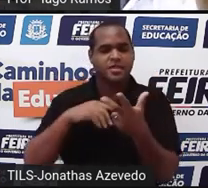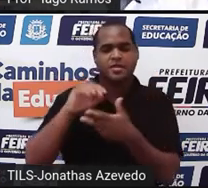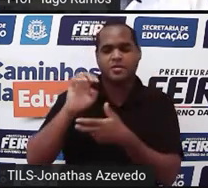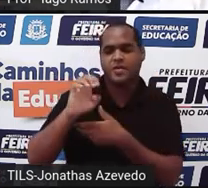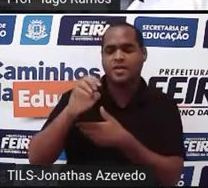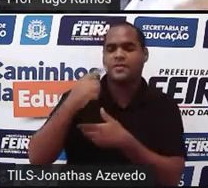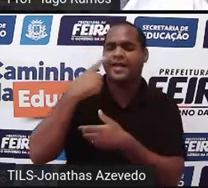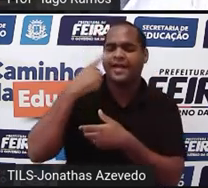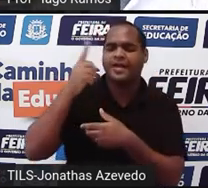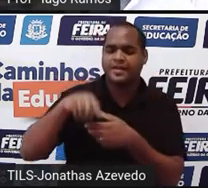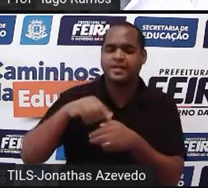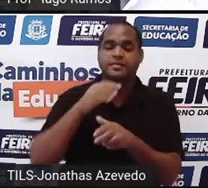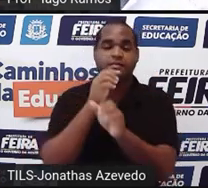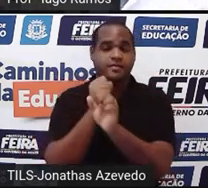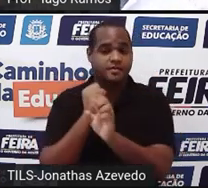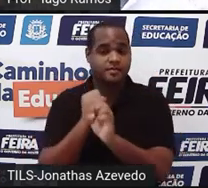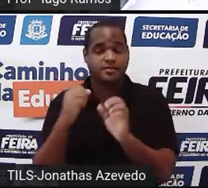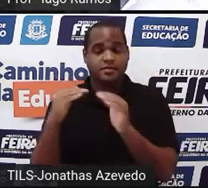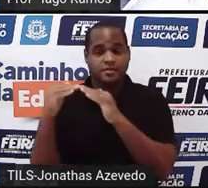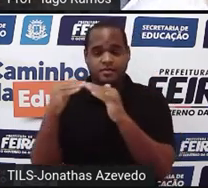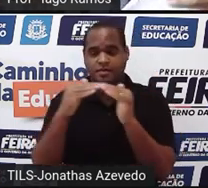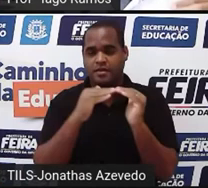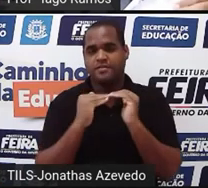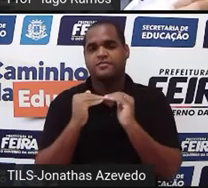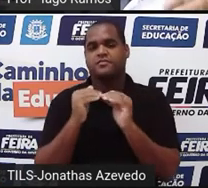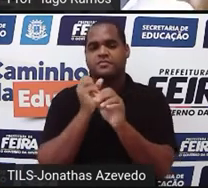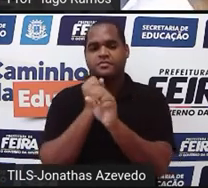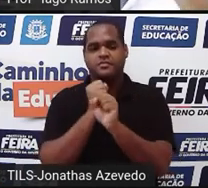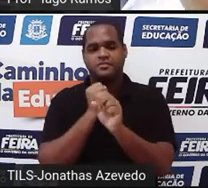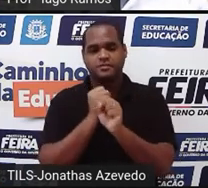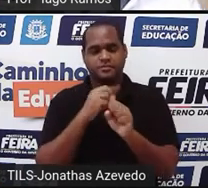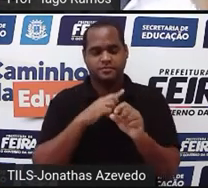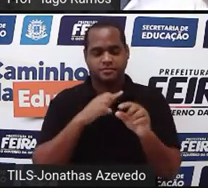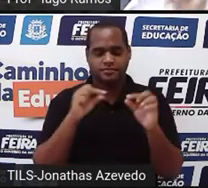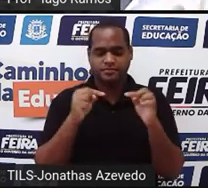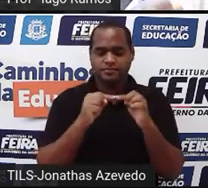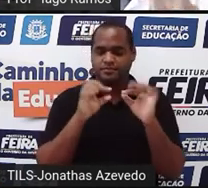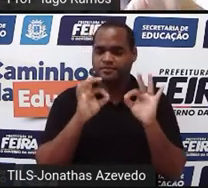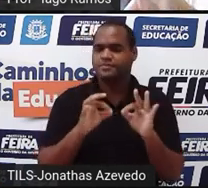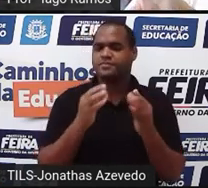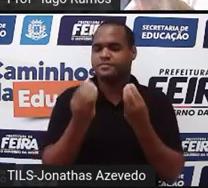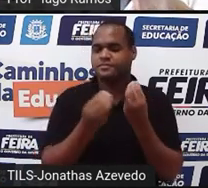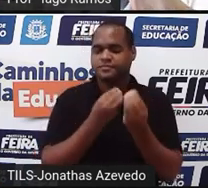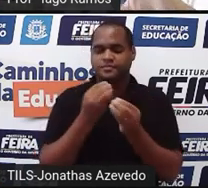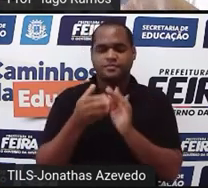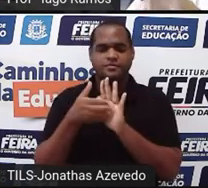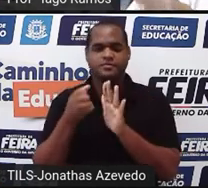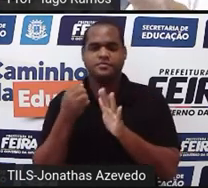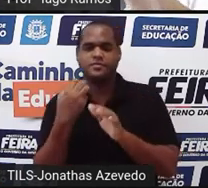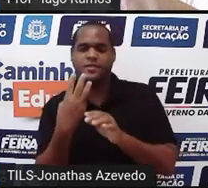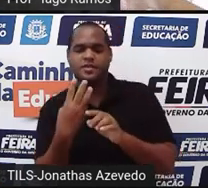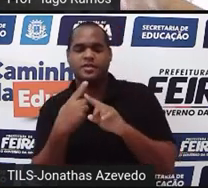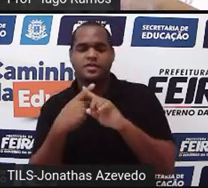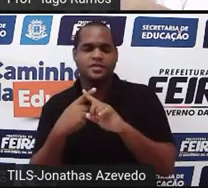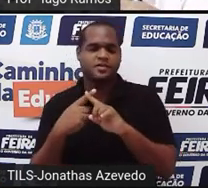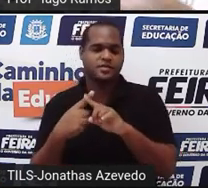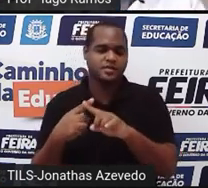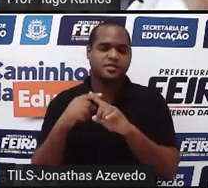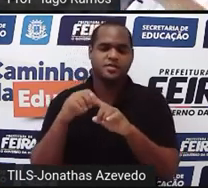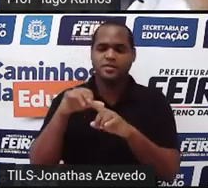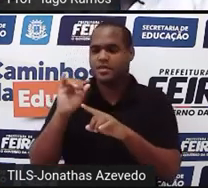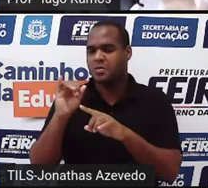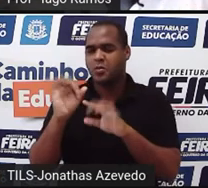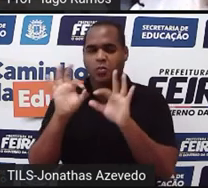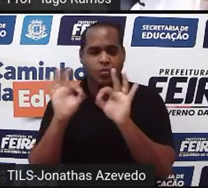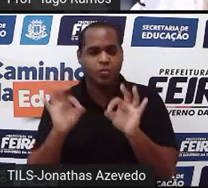equivalentes e sendo elas equivalentes, vai zerar tudo, vai zerar x, vai zerar y, vai zerar o que não tem